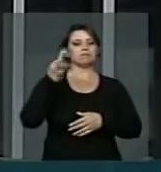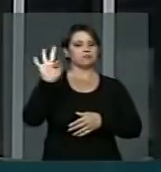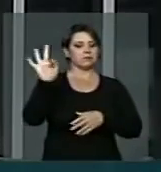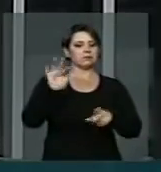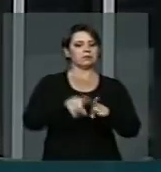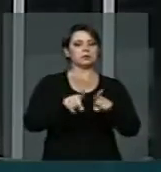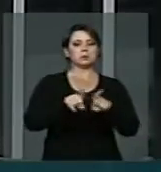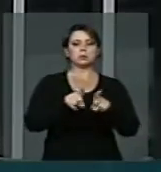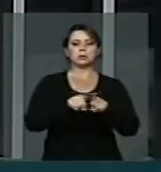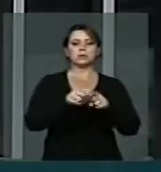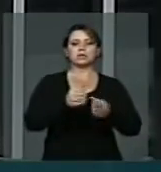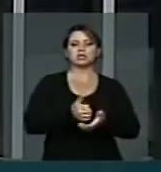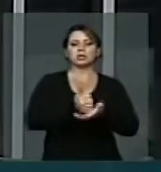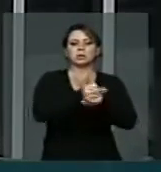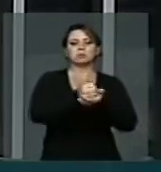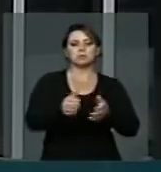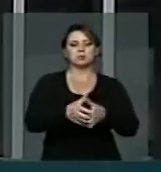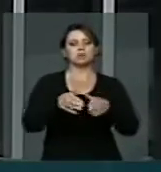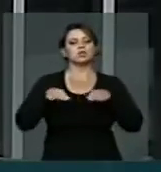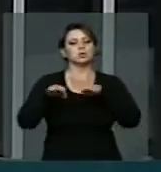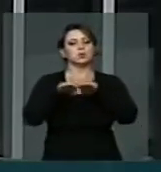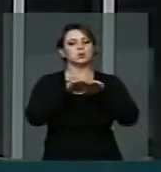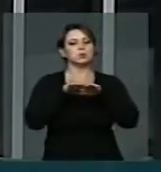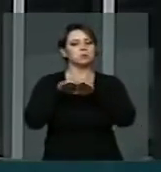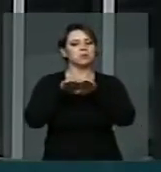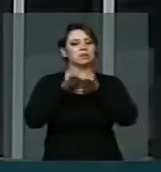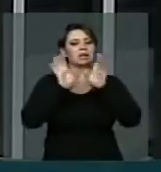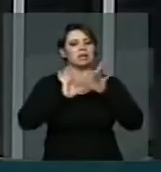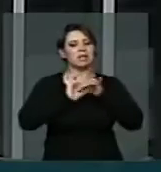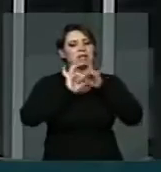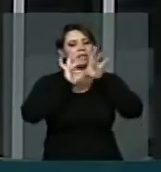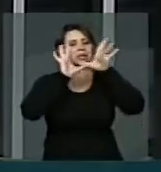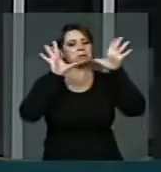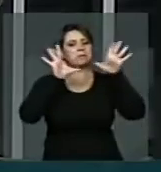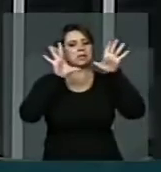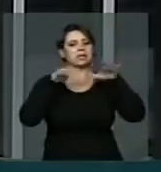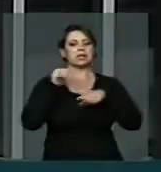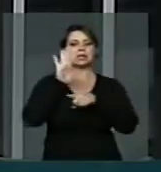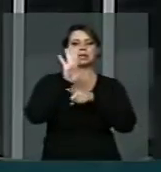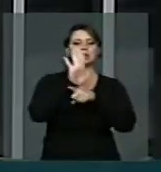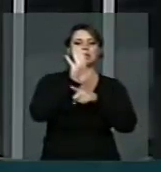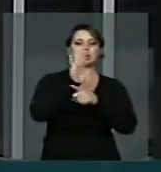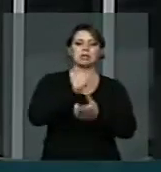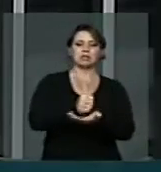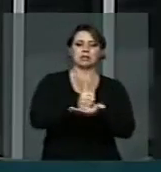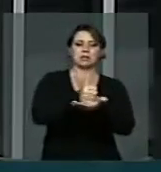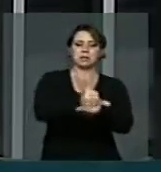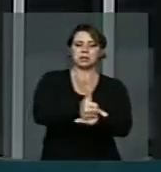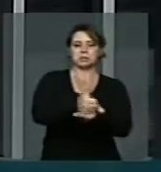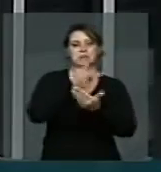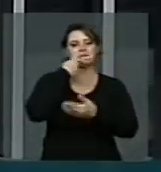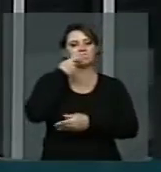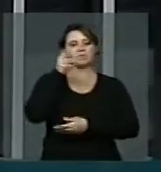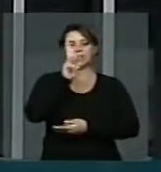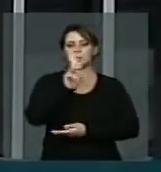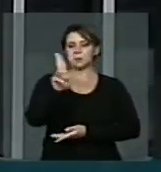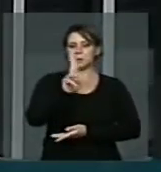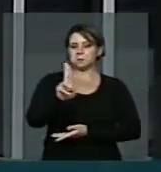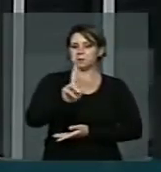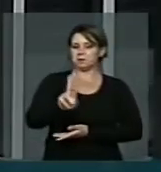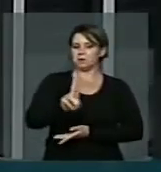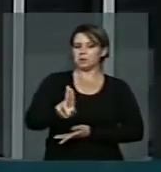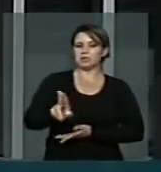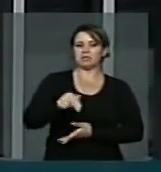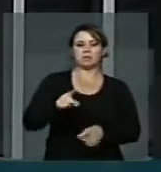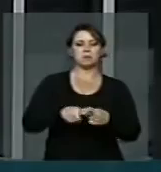liberdade, fraternidade, que me autorizou, inclusive, a não nomear cada um da mesa, tirar um pouco